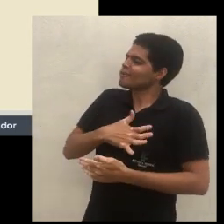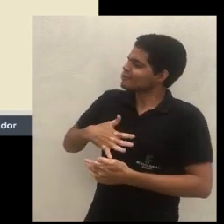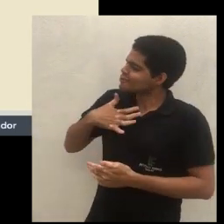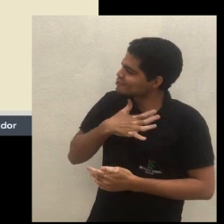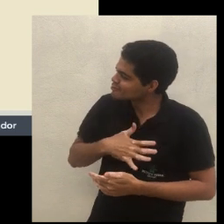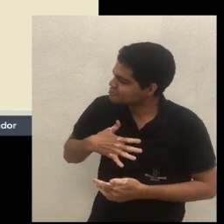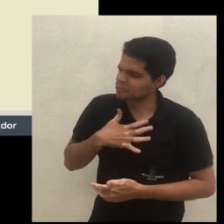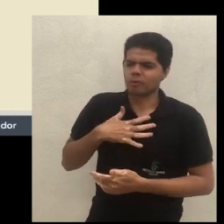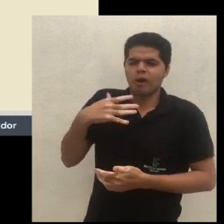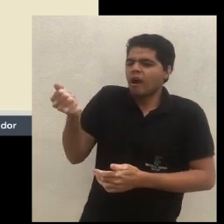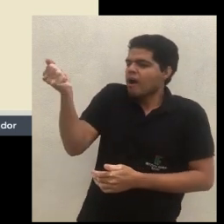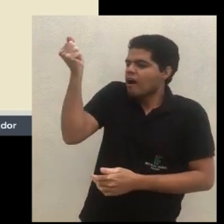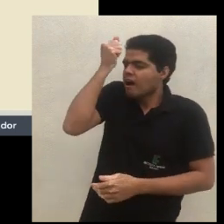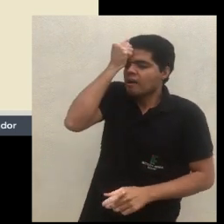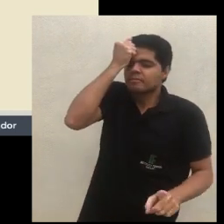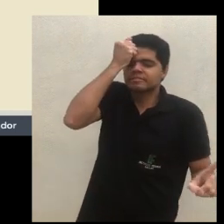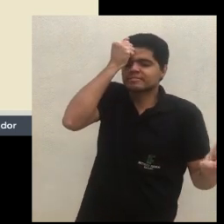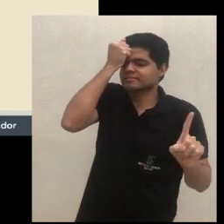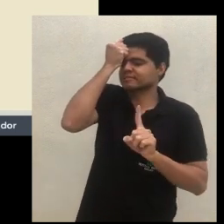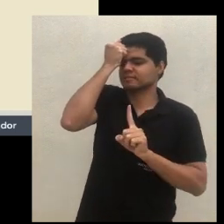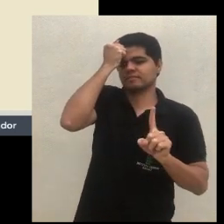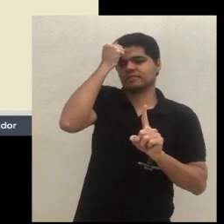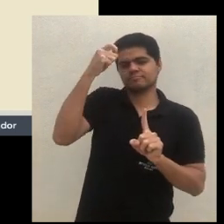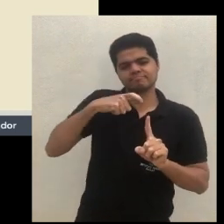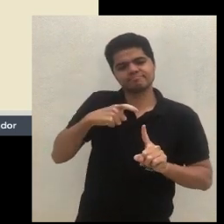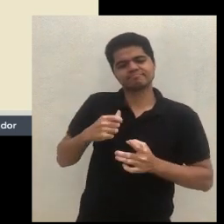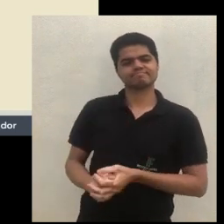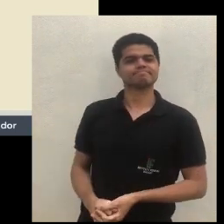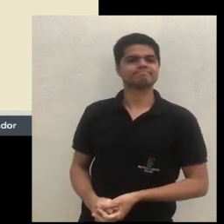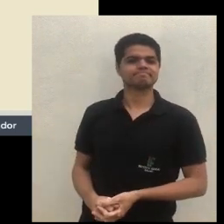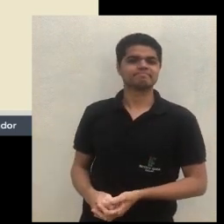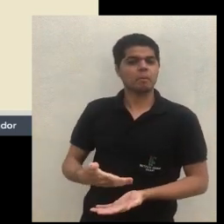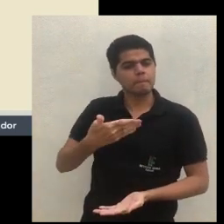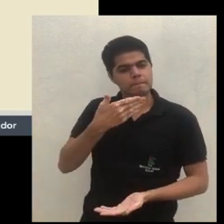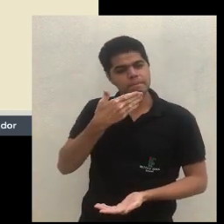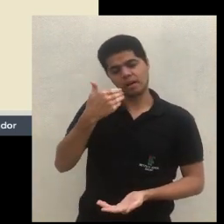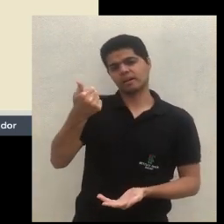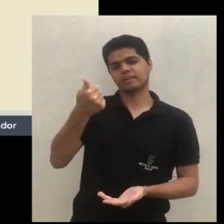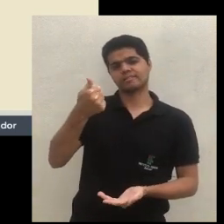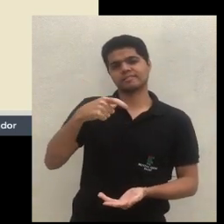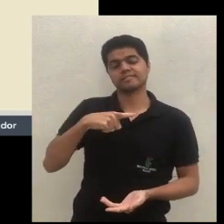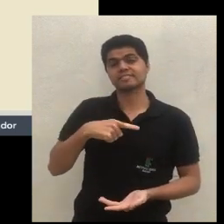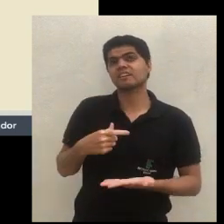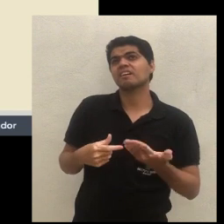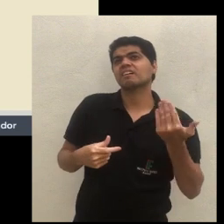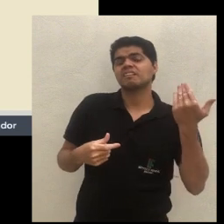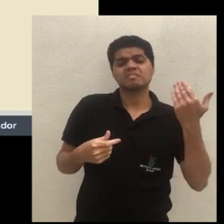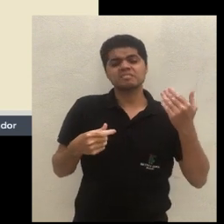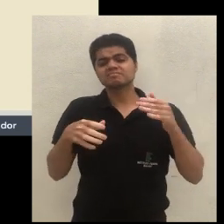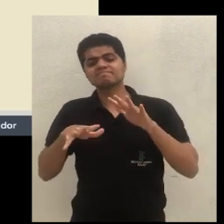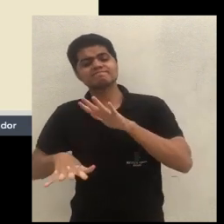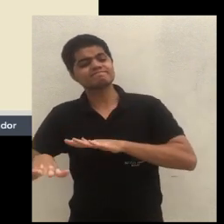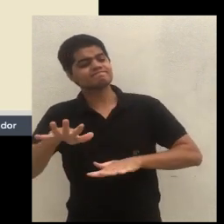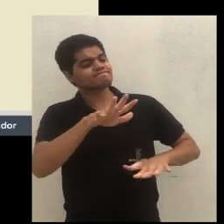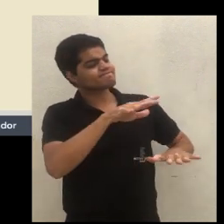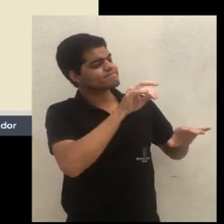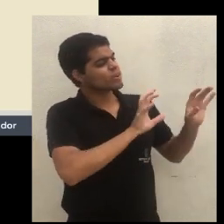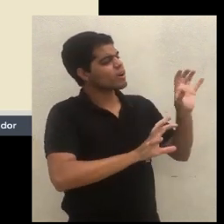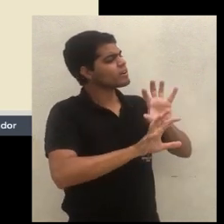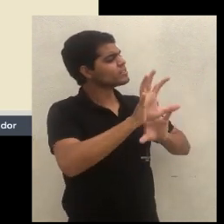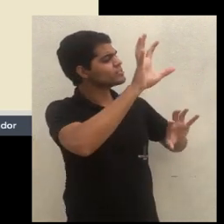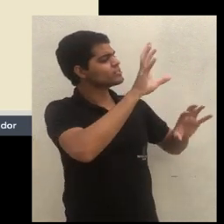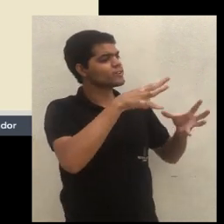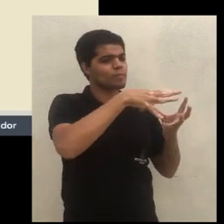contrário, todos eles falam da melhor rentabilidade que eles passaram a ter. E às vezes aquele cultivo principal aqui na nossa região do cacau,